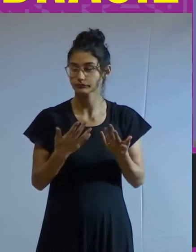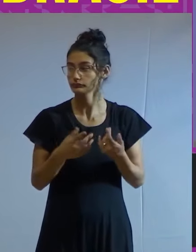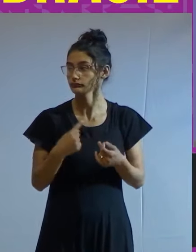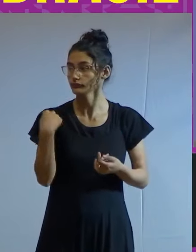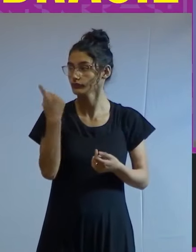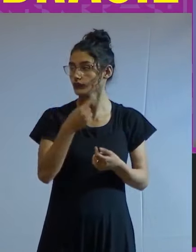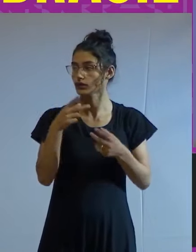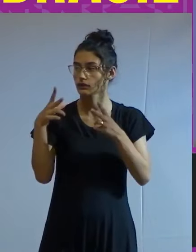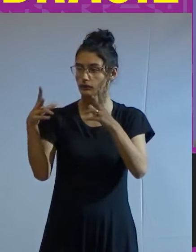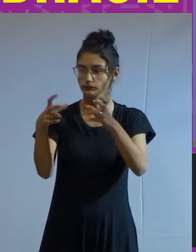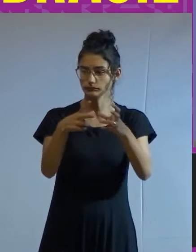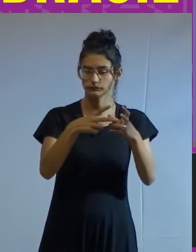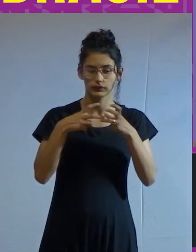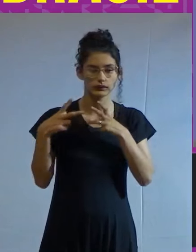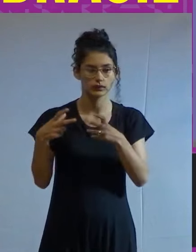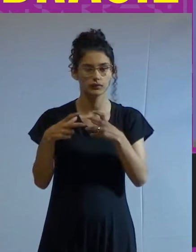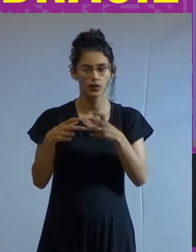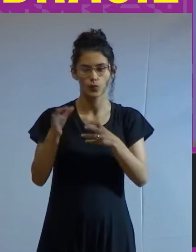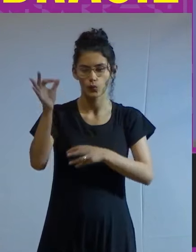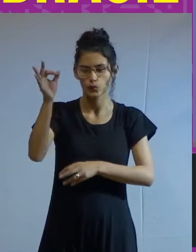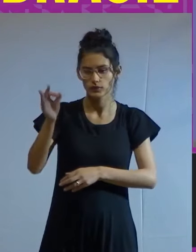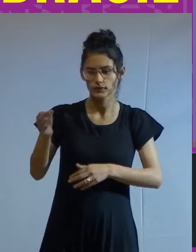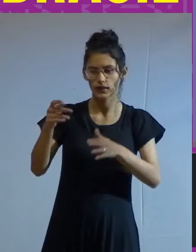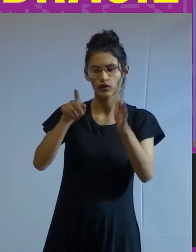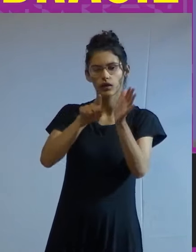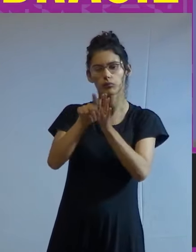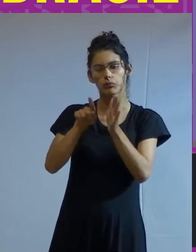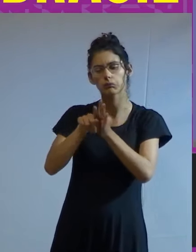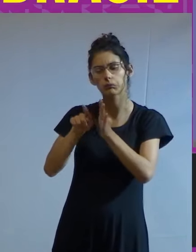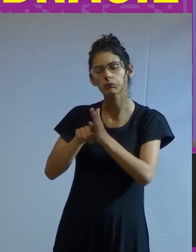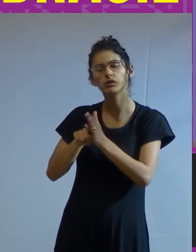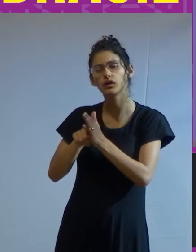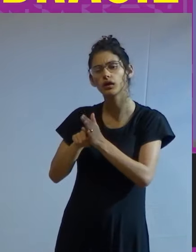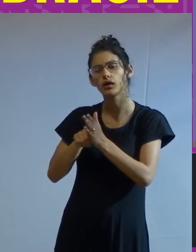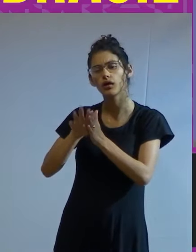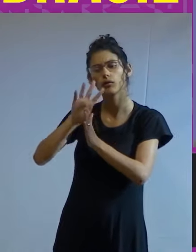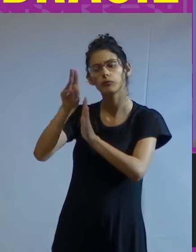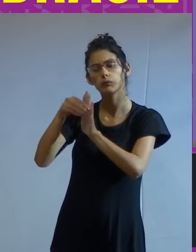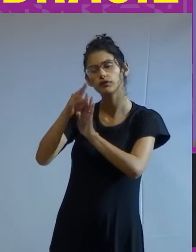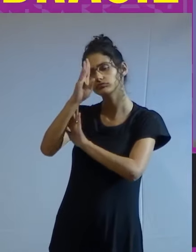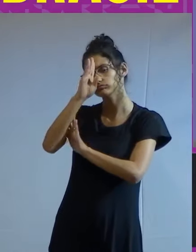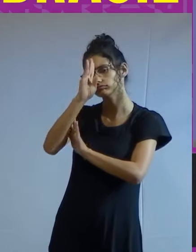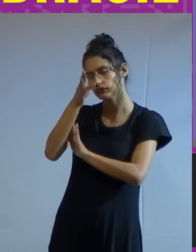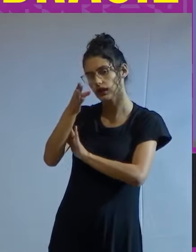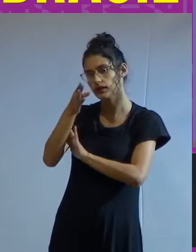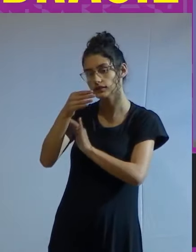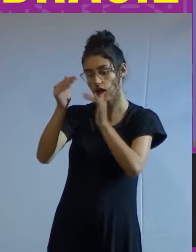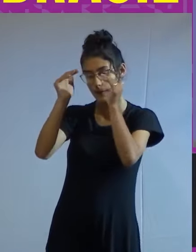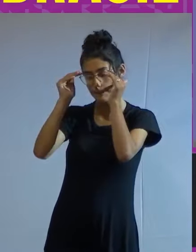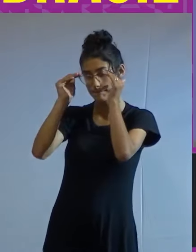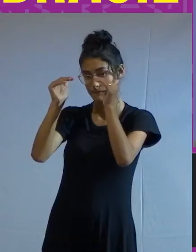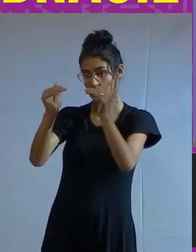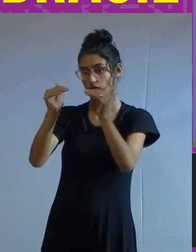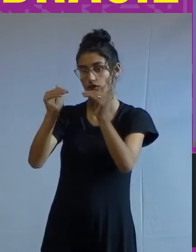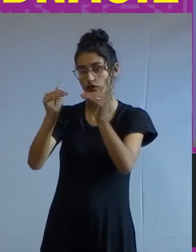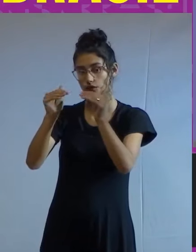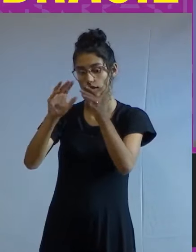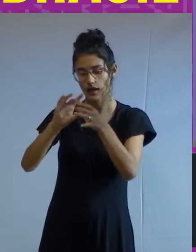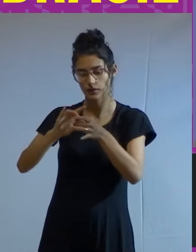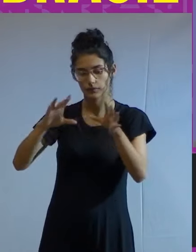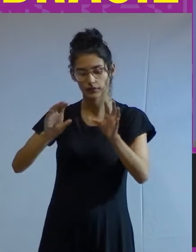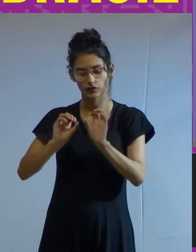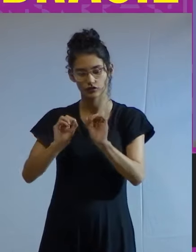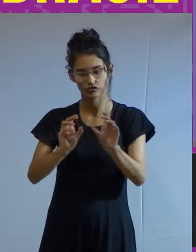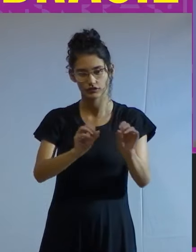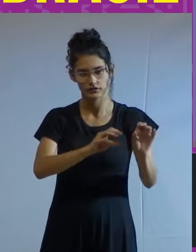a nosso ver, o ideal da questão. A instrução gratuita e obrigatória e a liberdade